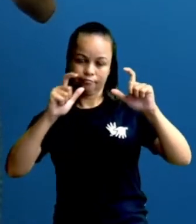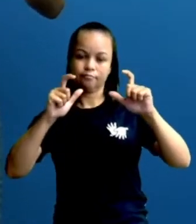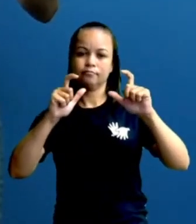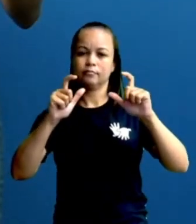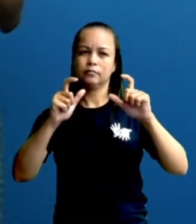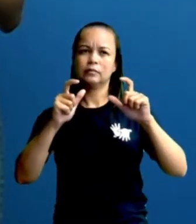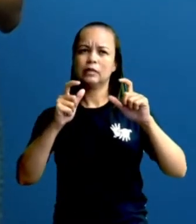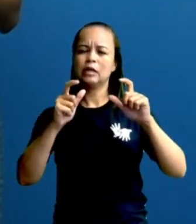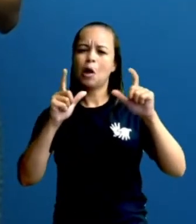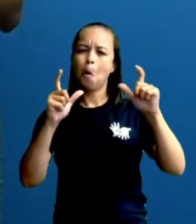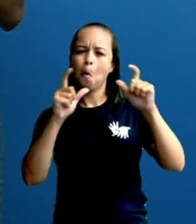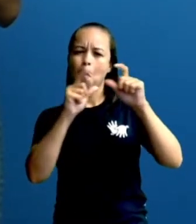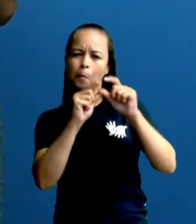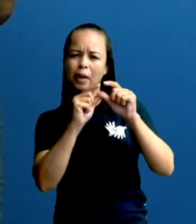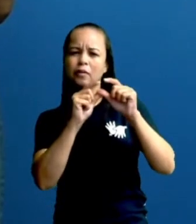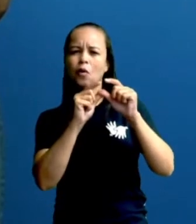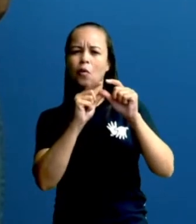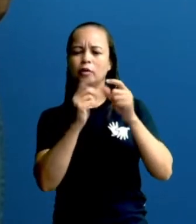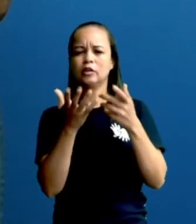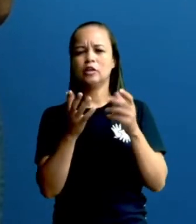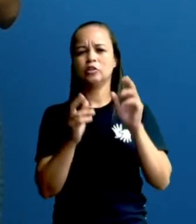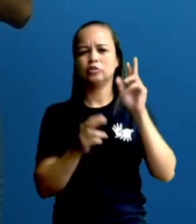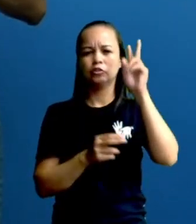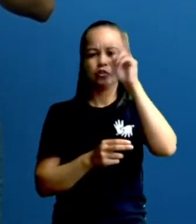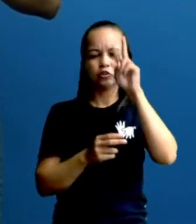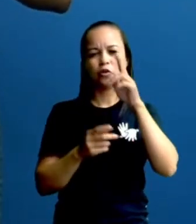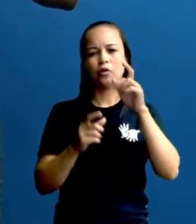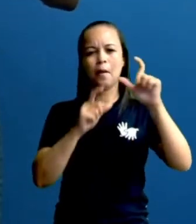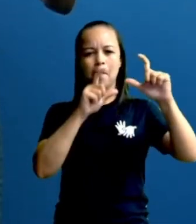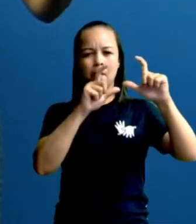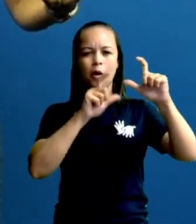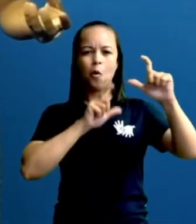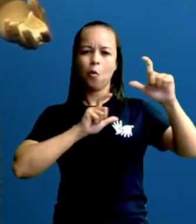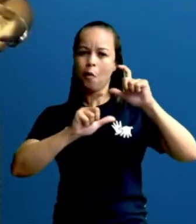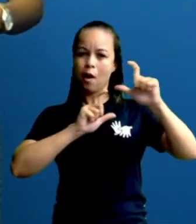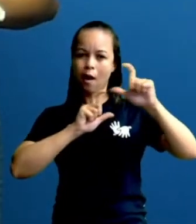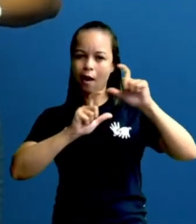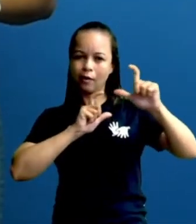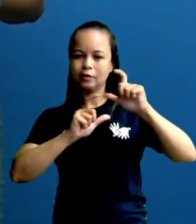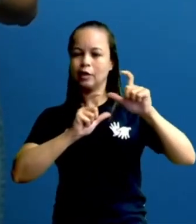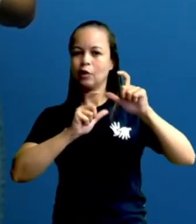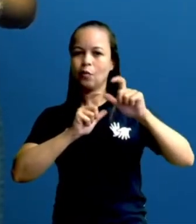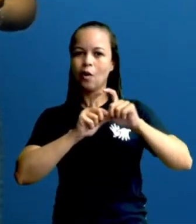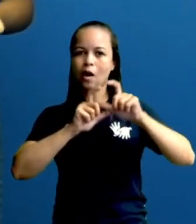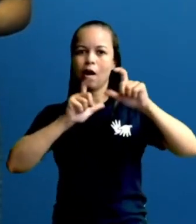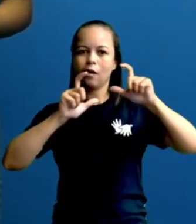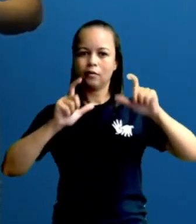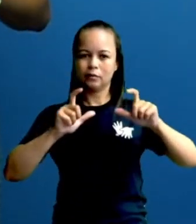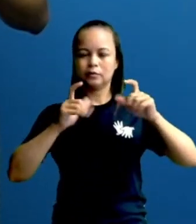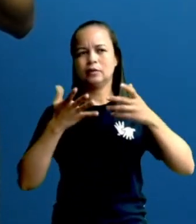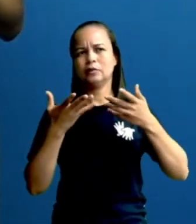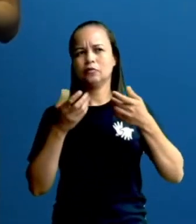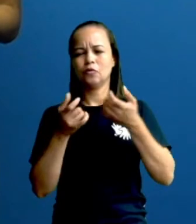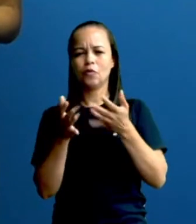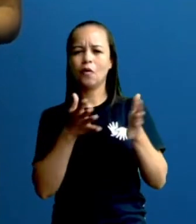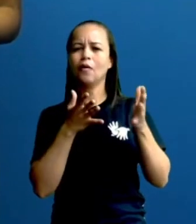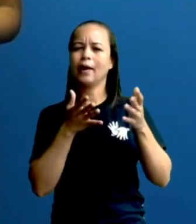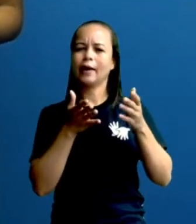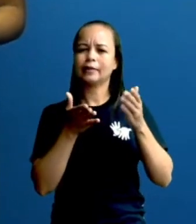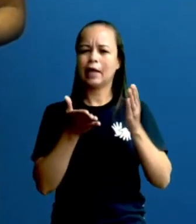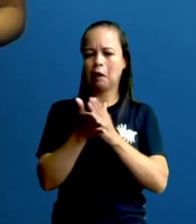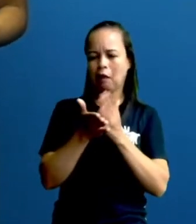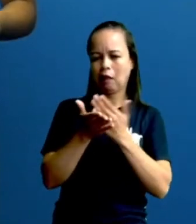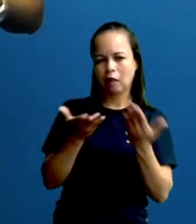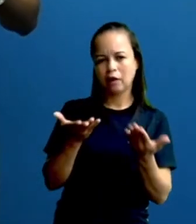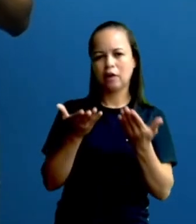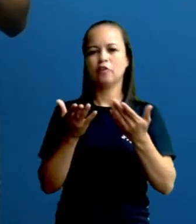são menores. Já as histórias em quadrinhos, não, elas são extensas. Tanto que são colocadas em livros, em gibis,